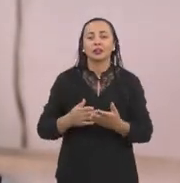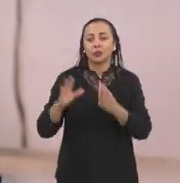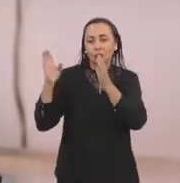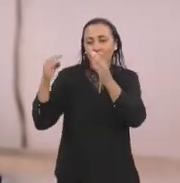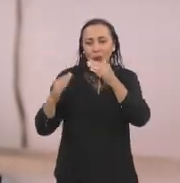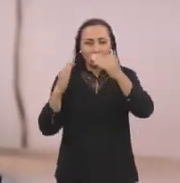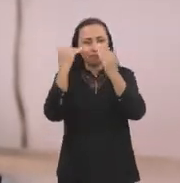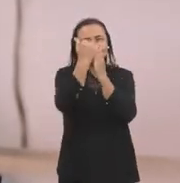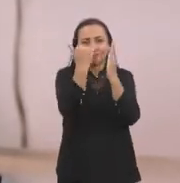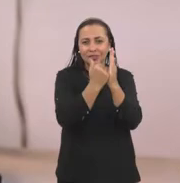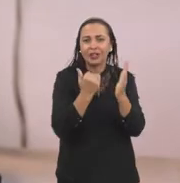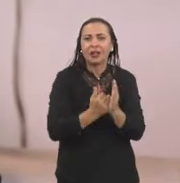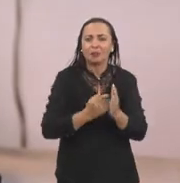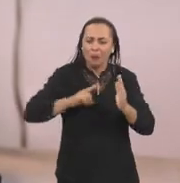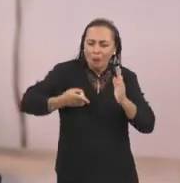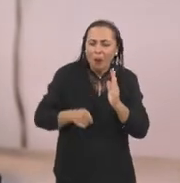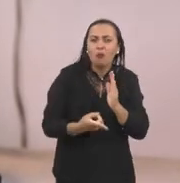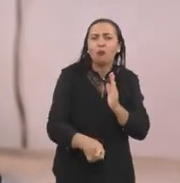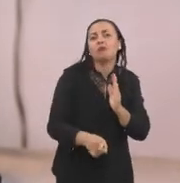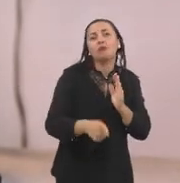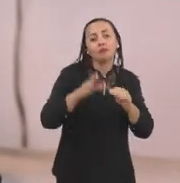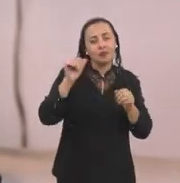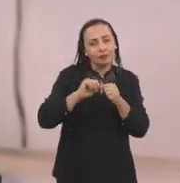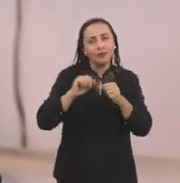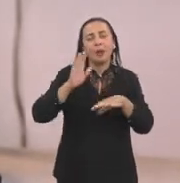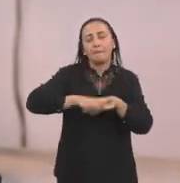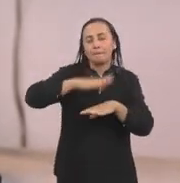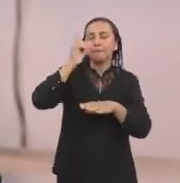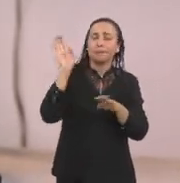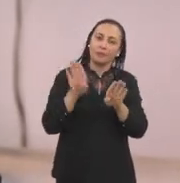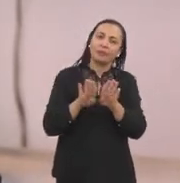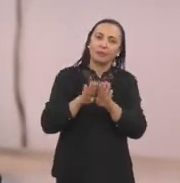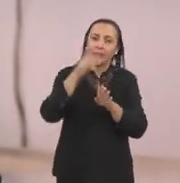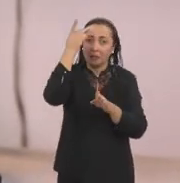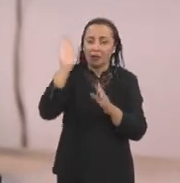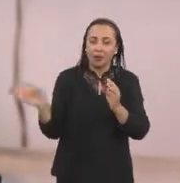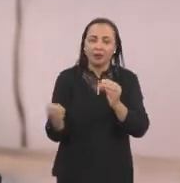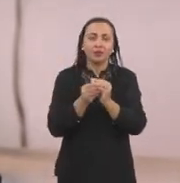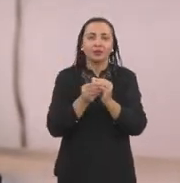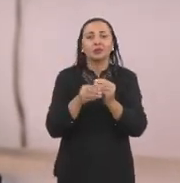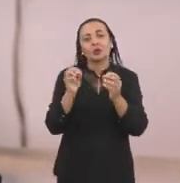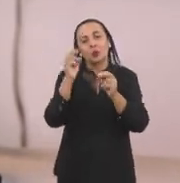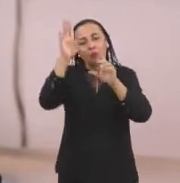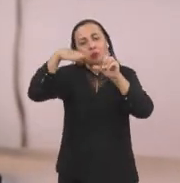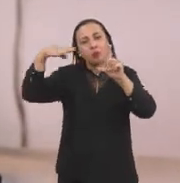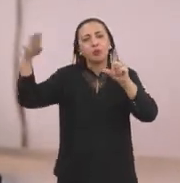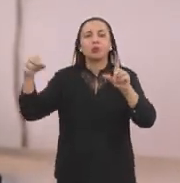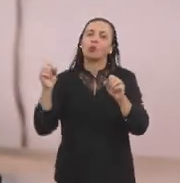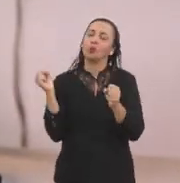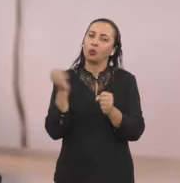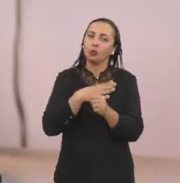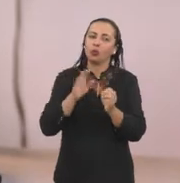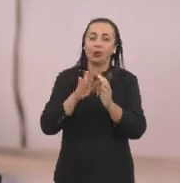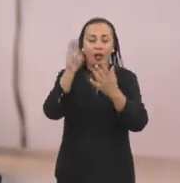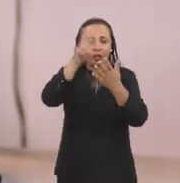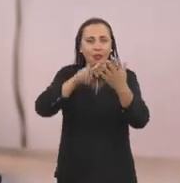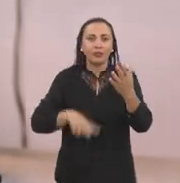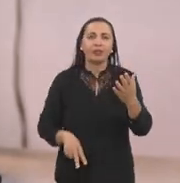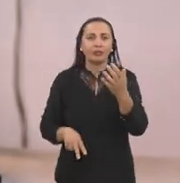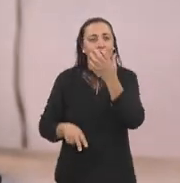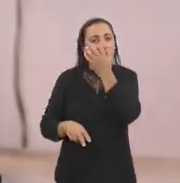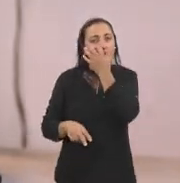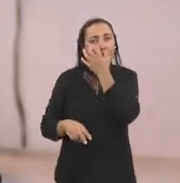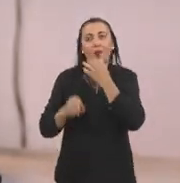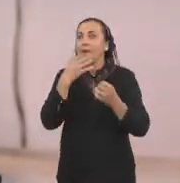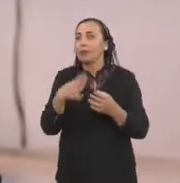da chikungunha. Então, a gente fez essa parte a mais também para acrescentar como um dado novo à literatura, certo? A gente fez a análise, na verdade,